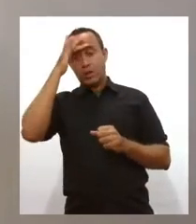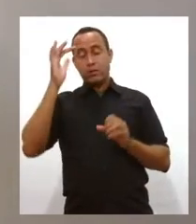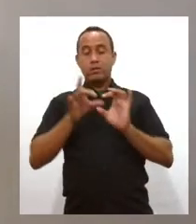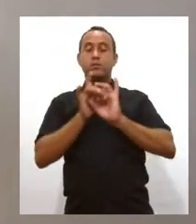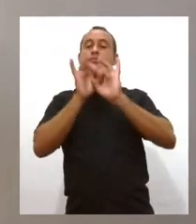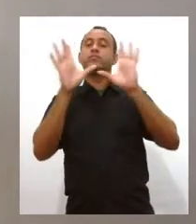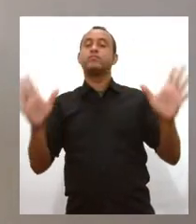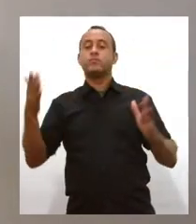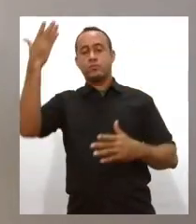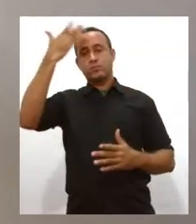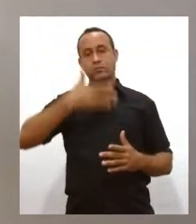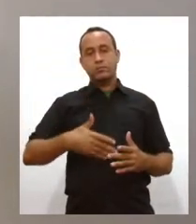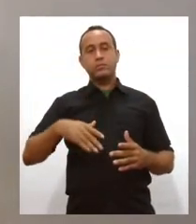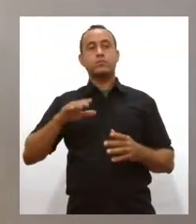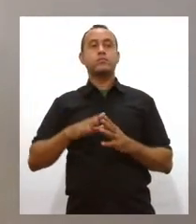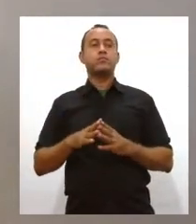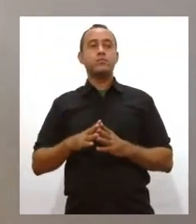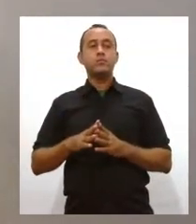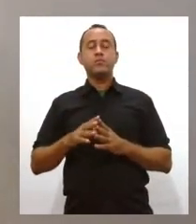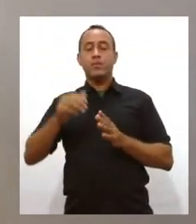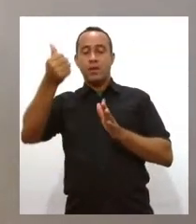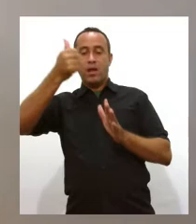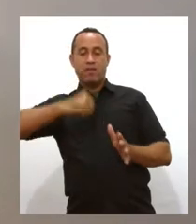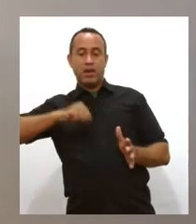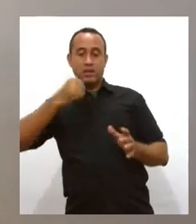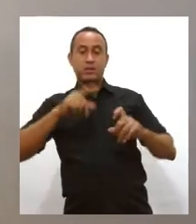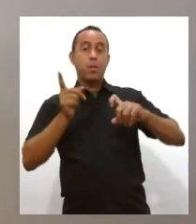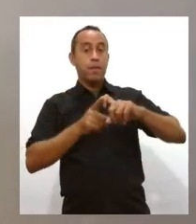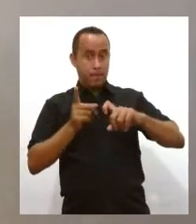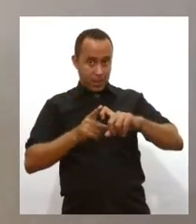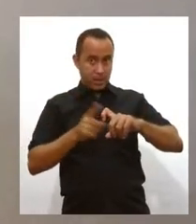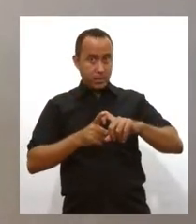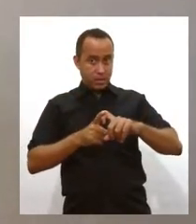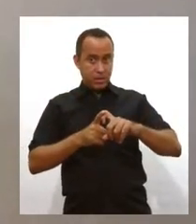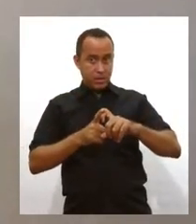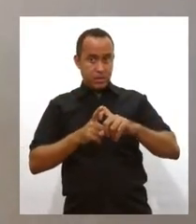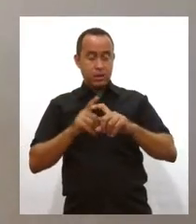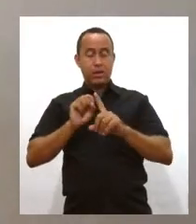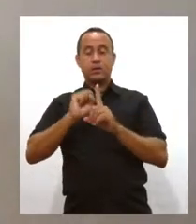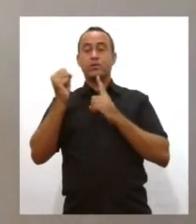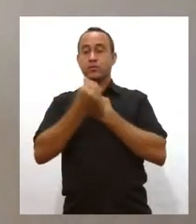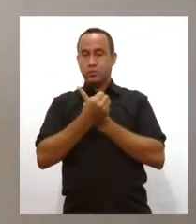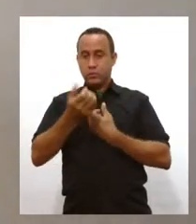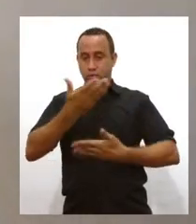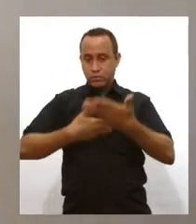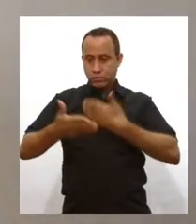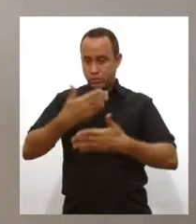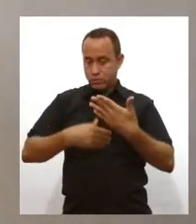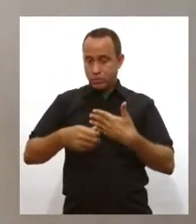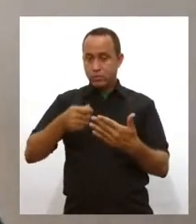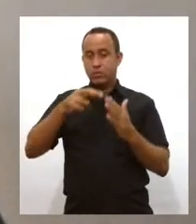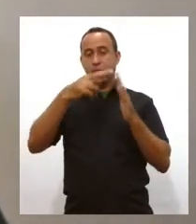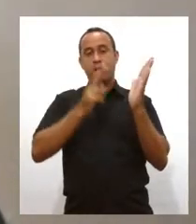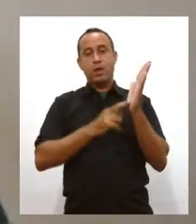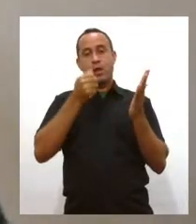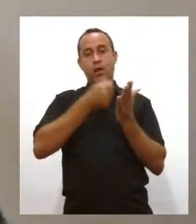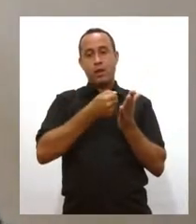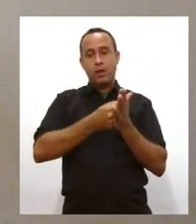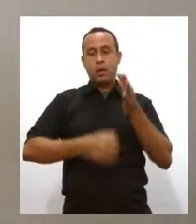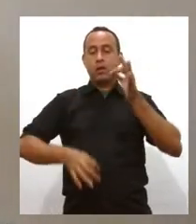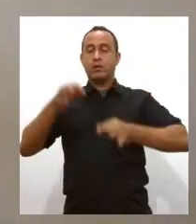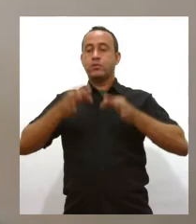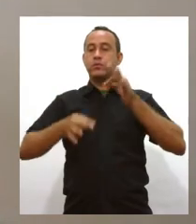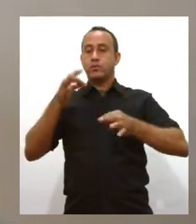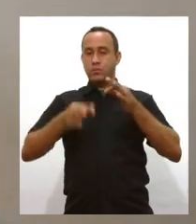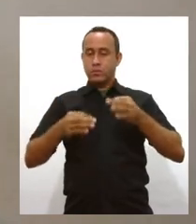presencialmente são a perícia médica, avaliação social, cumprimento de exigências, justificação administrativa